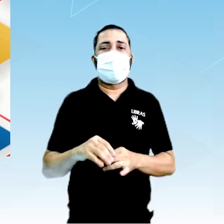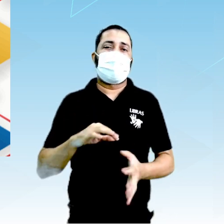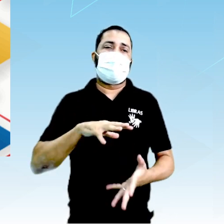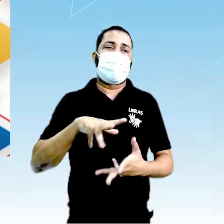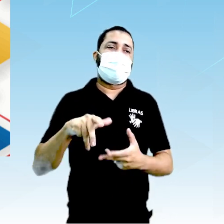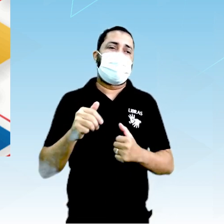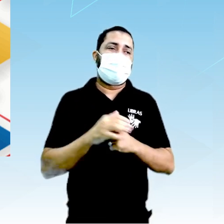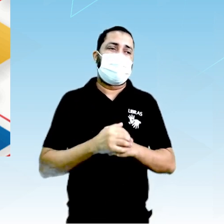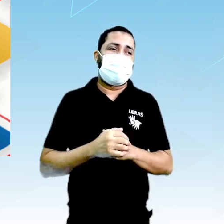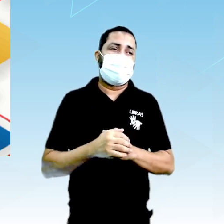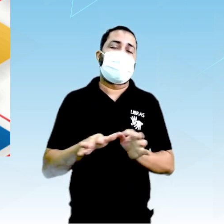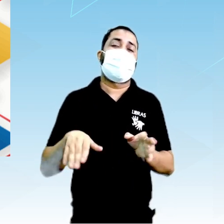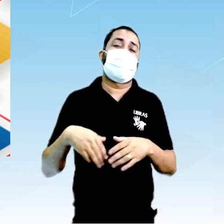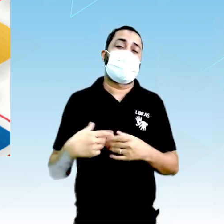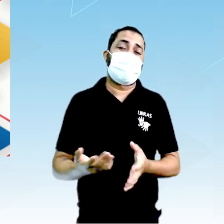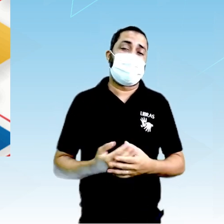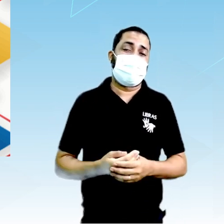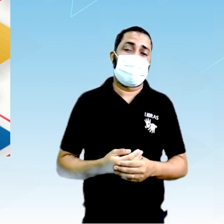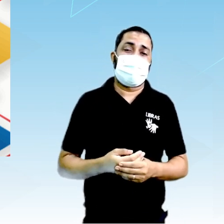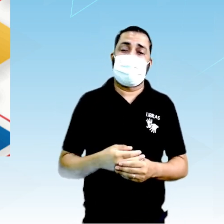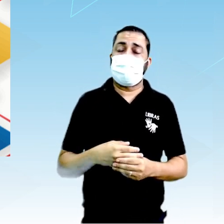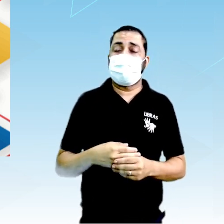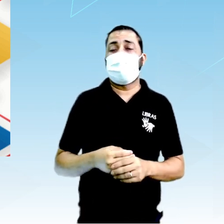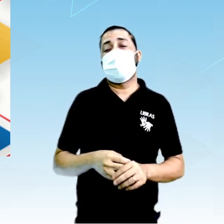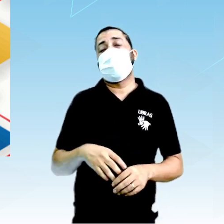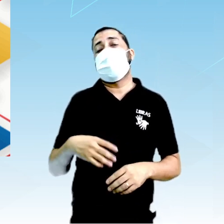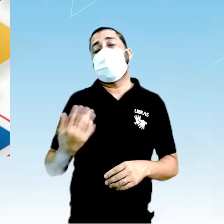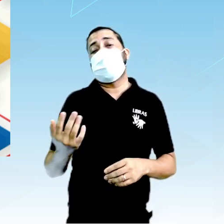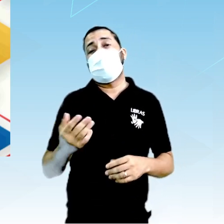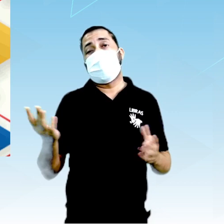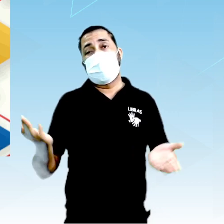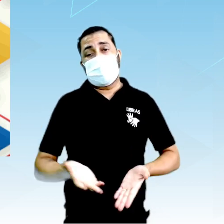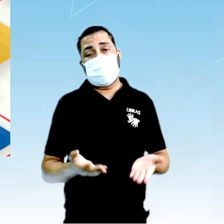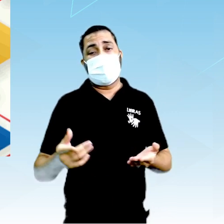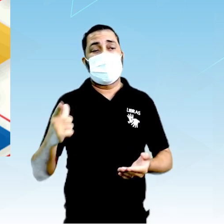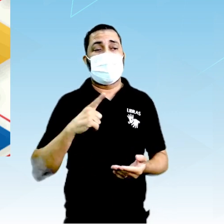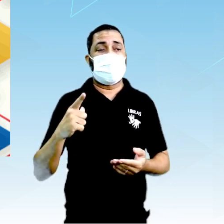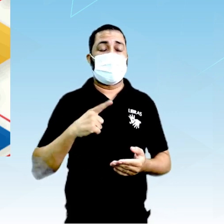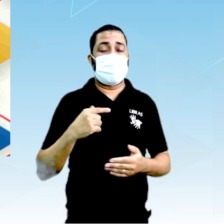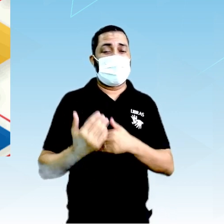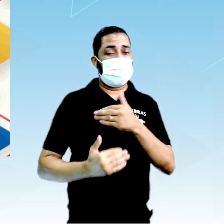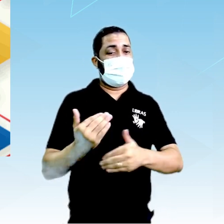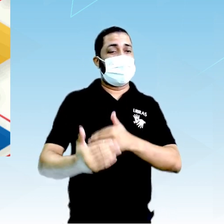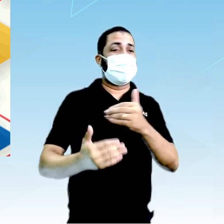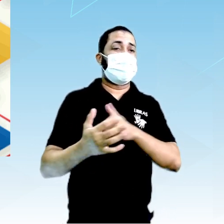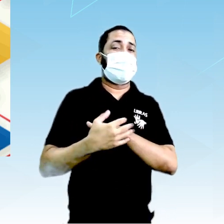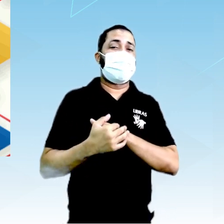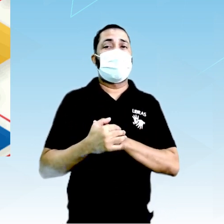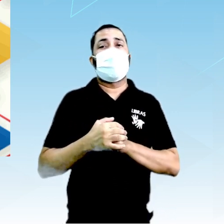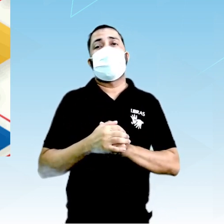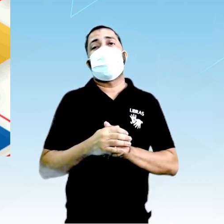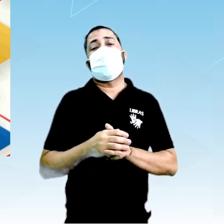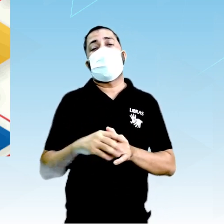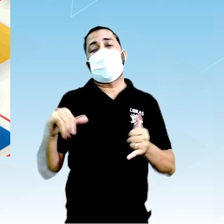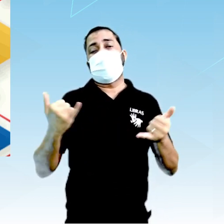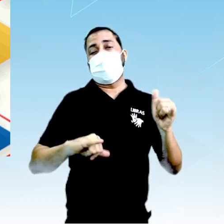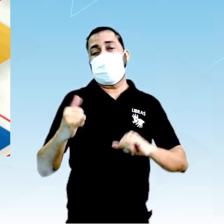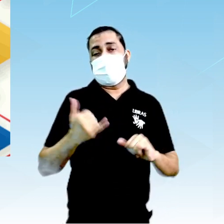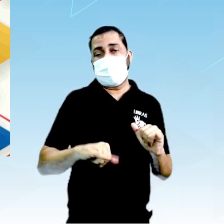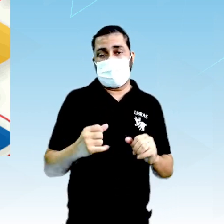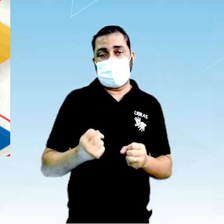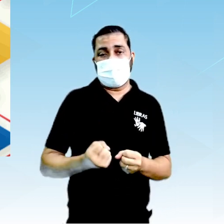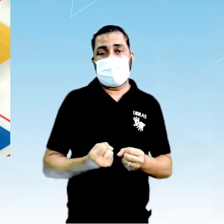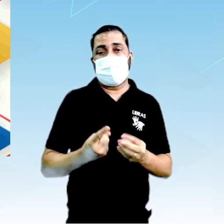ideia aí? Então, não o suficiente, hoje a gente está na era moderna, hoje a química